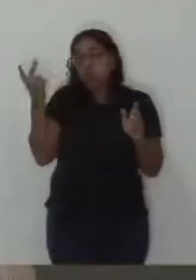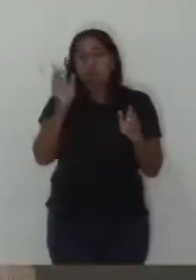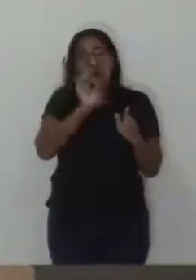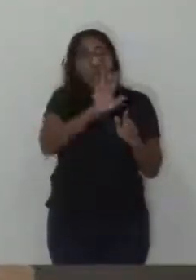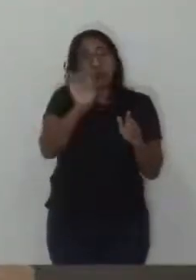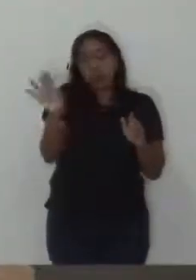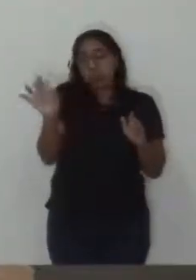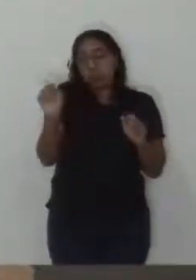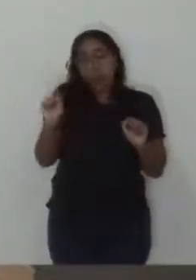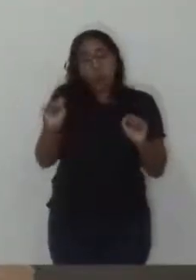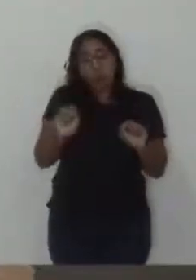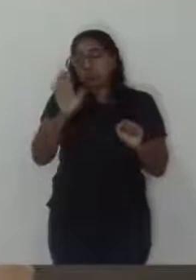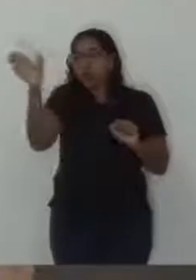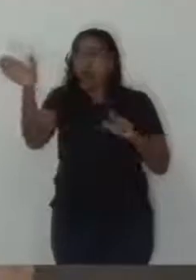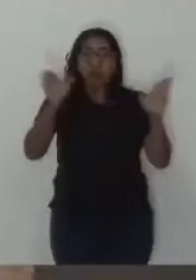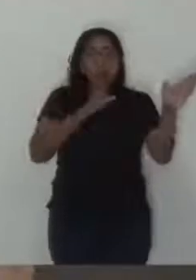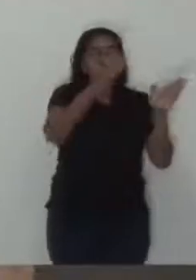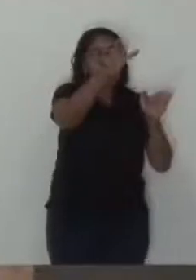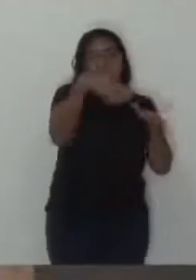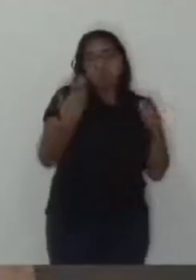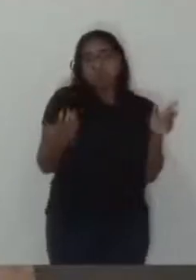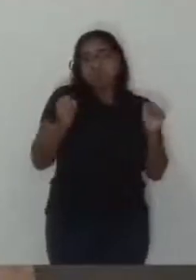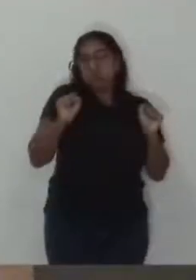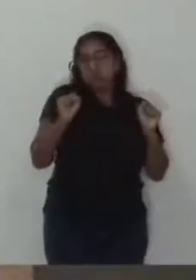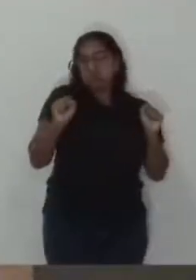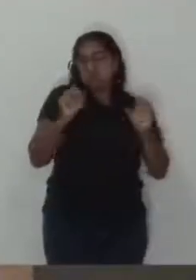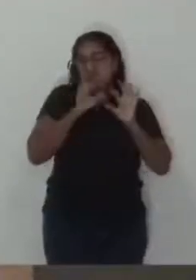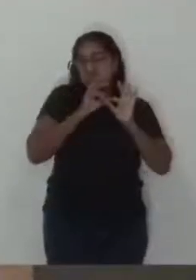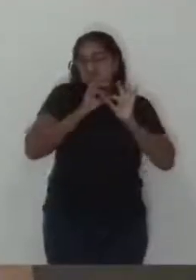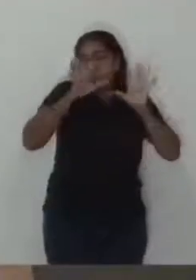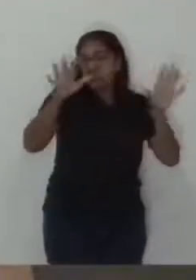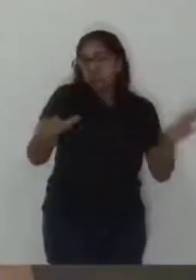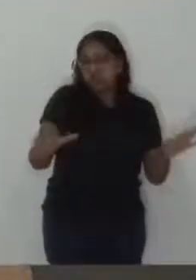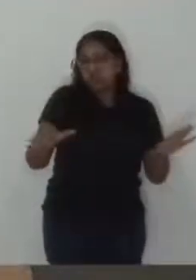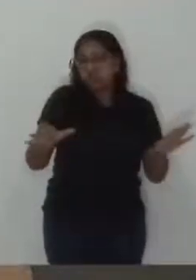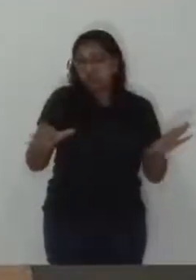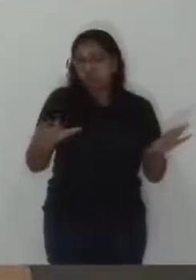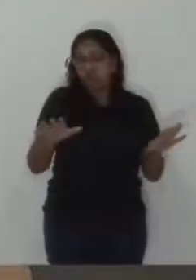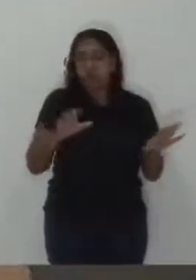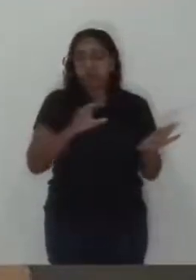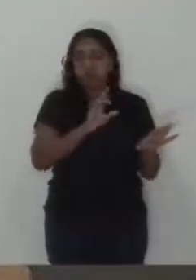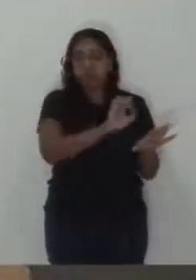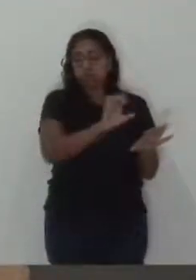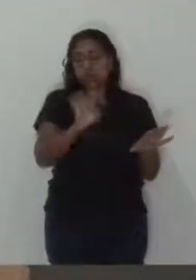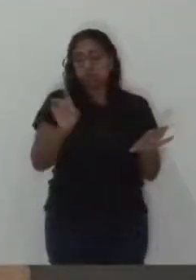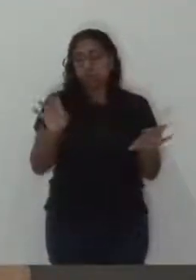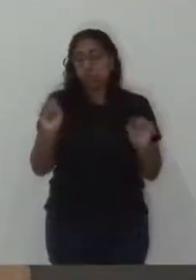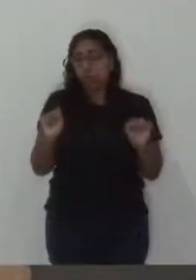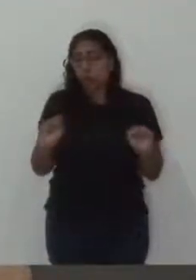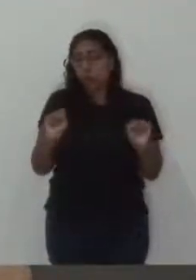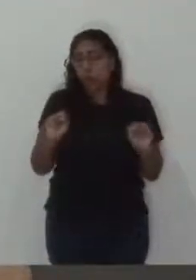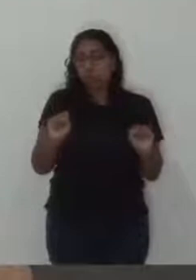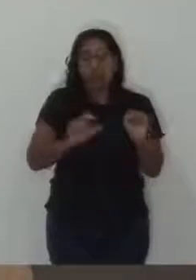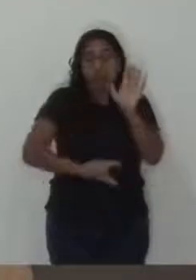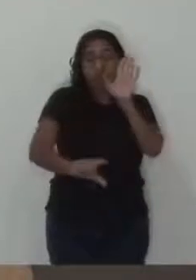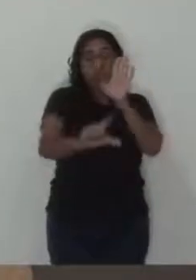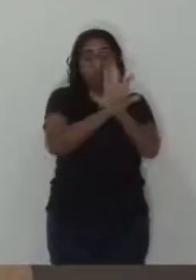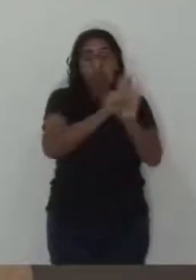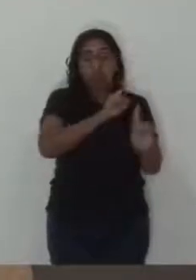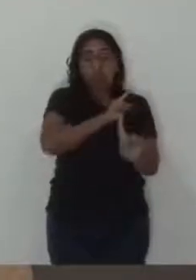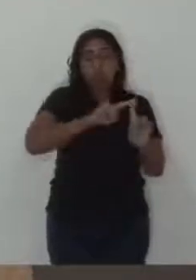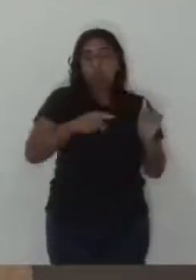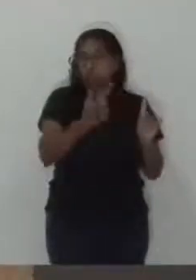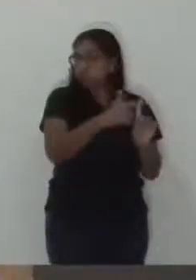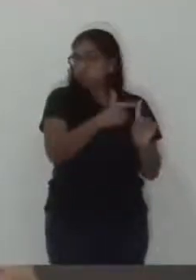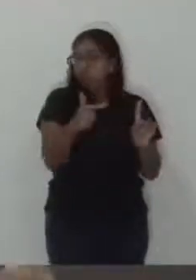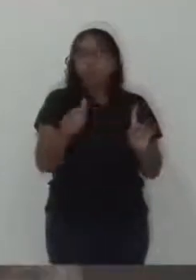todo cidadão, o direito de sair às ruas, de se manifestar, de comemorar, é um direito de todo cidadão, que não pode ser proibido, mas